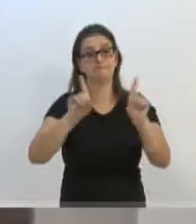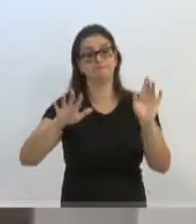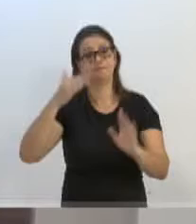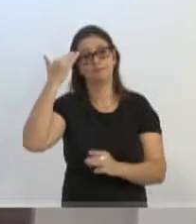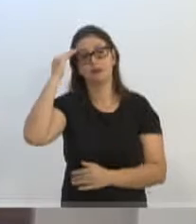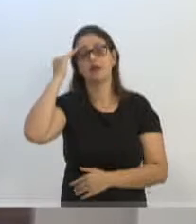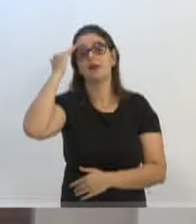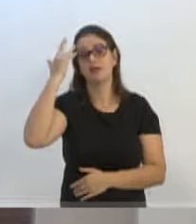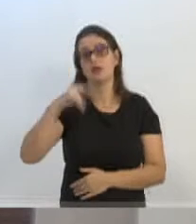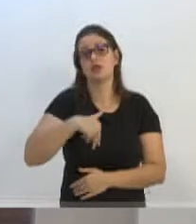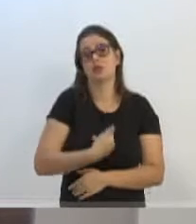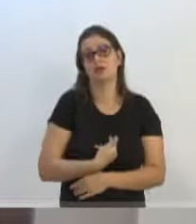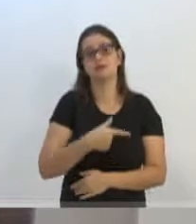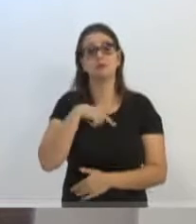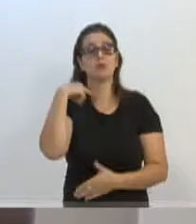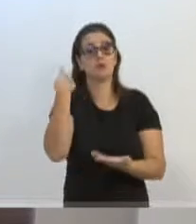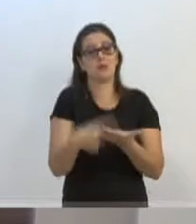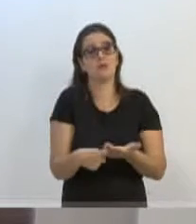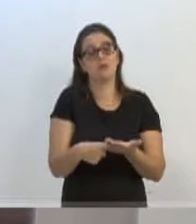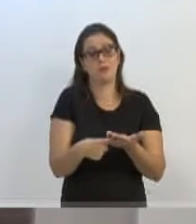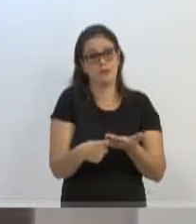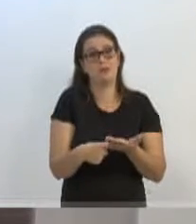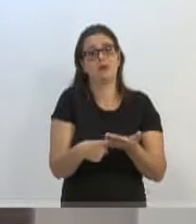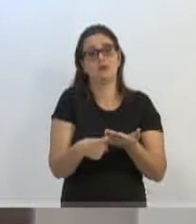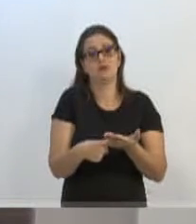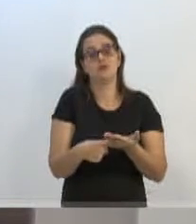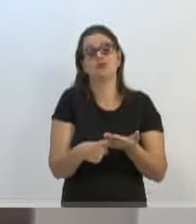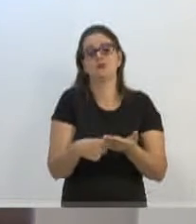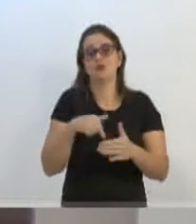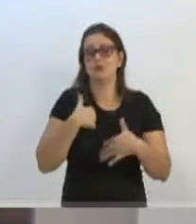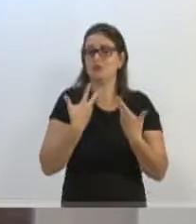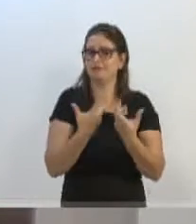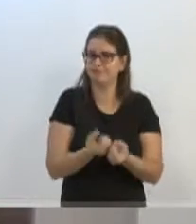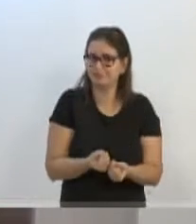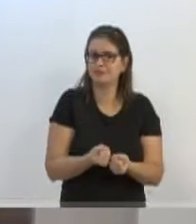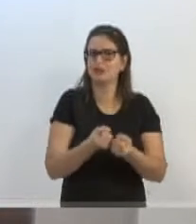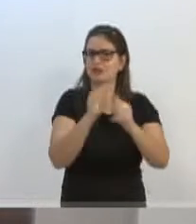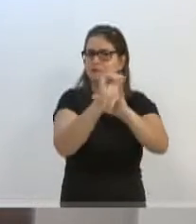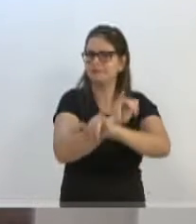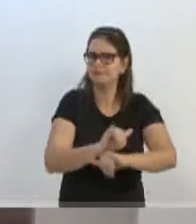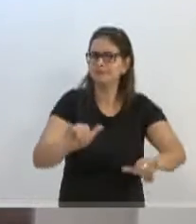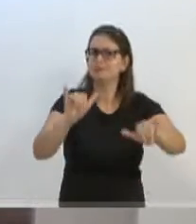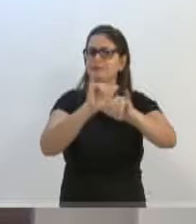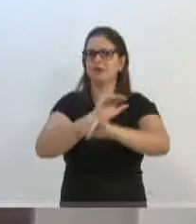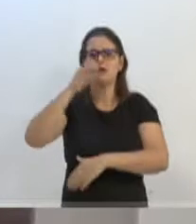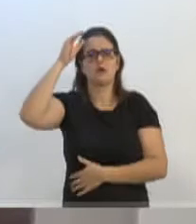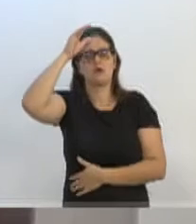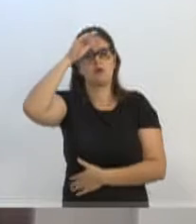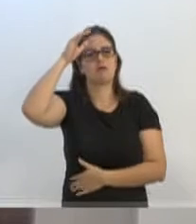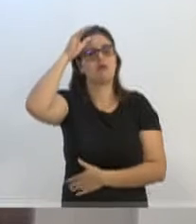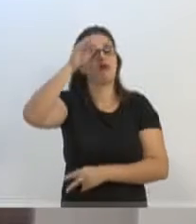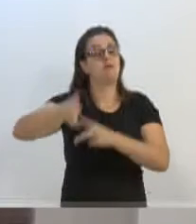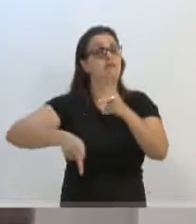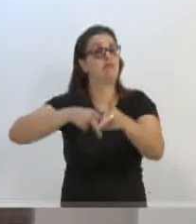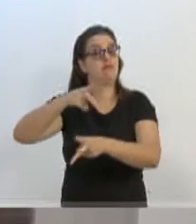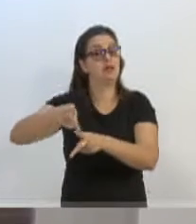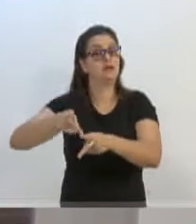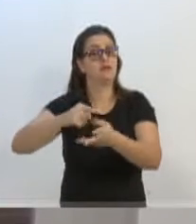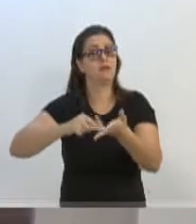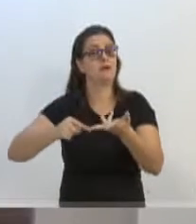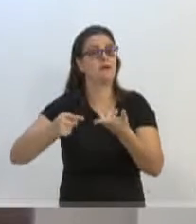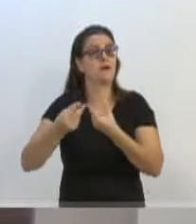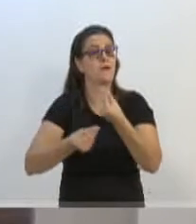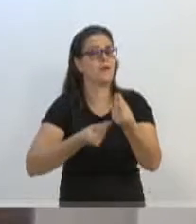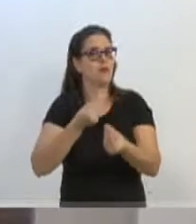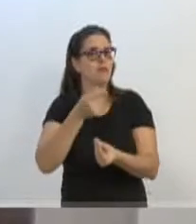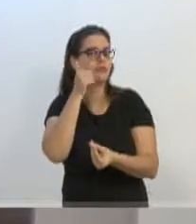que nós temos que cumprir aqui esse nosso dever, e o nosso dever de informar, de conscientizar a população acerca dos meios, de